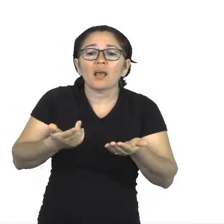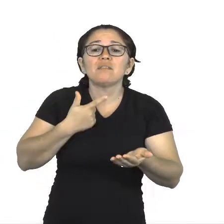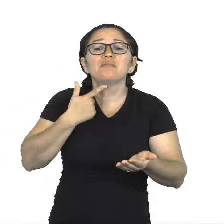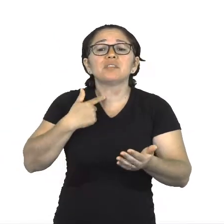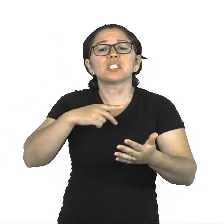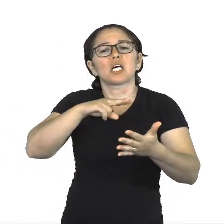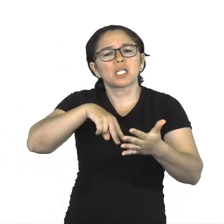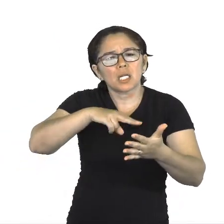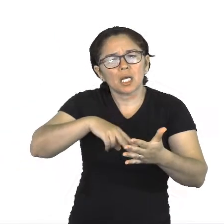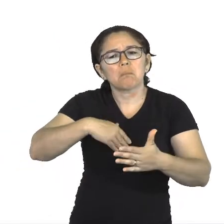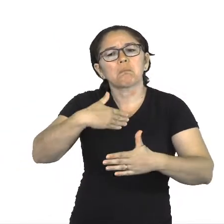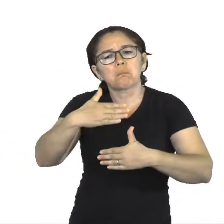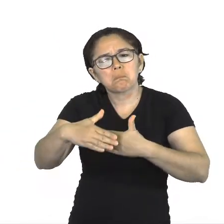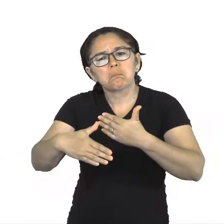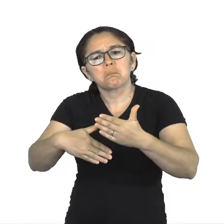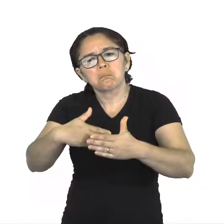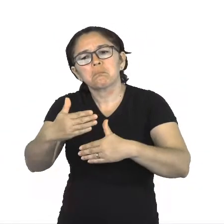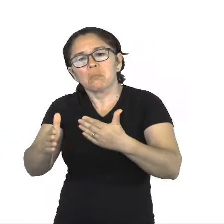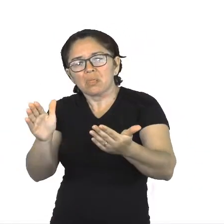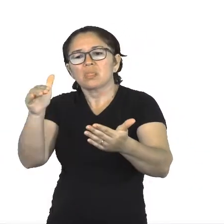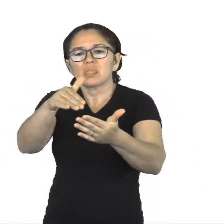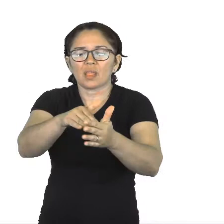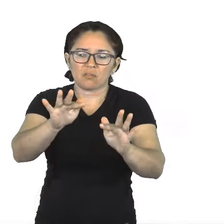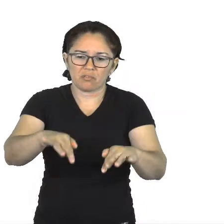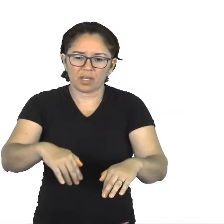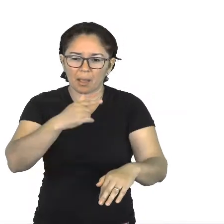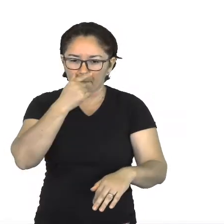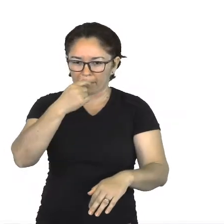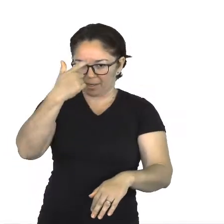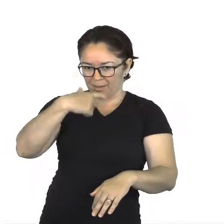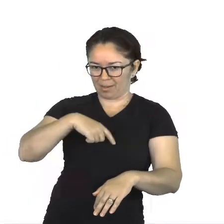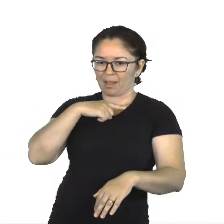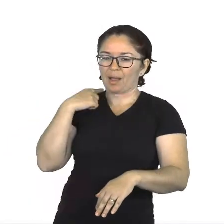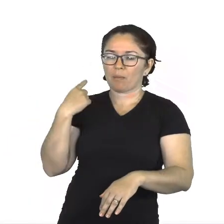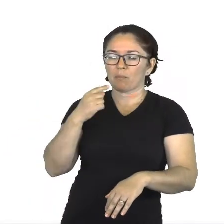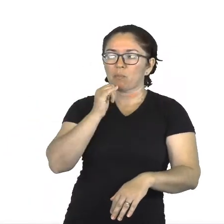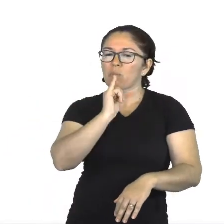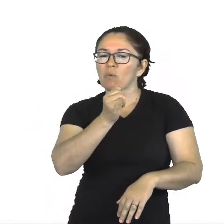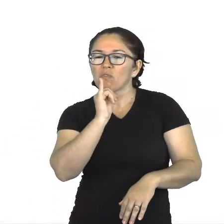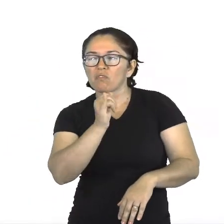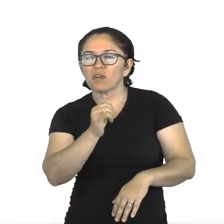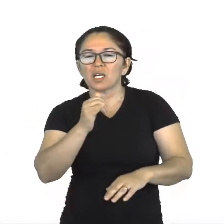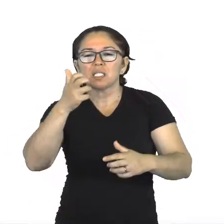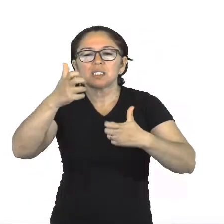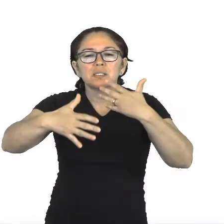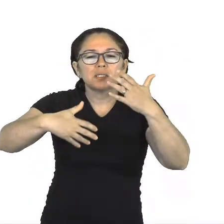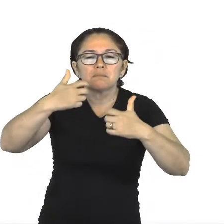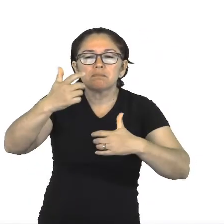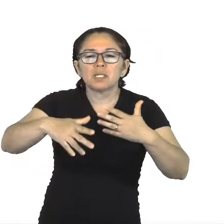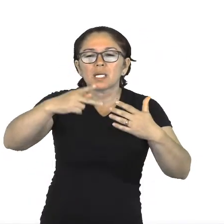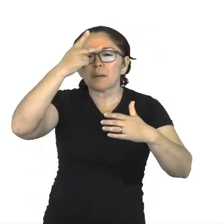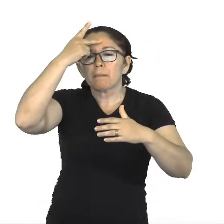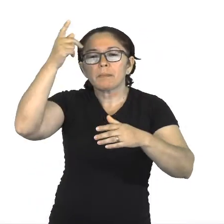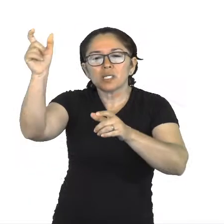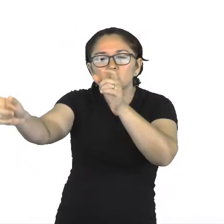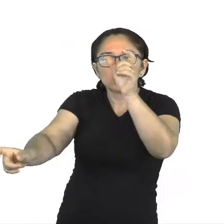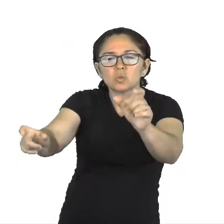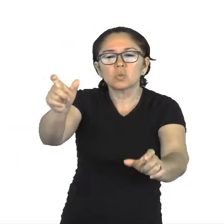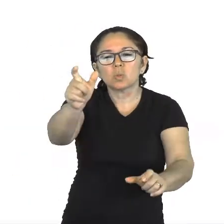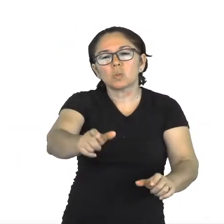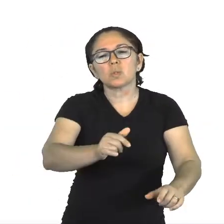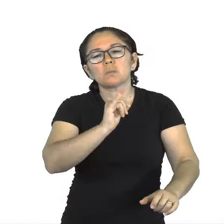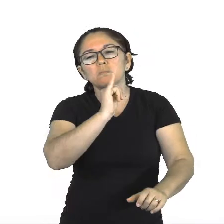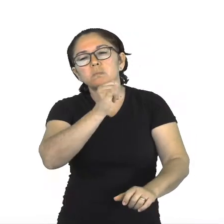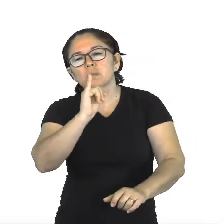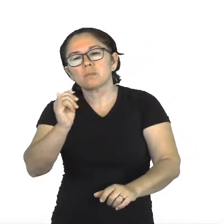As reflexões que a morte faz sobre os seres humanos, nos faz pensar sobre a existência